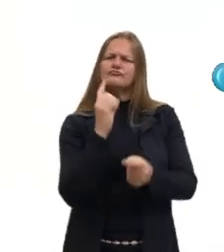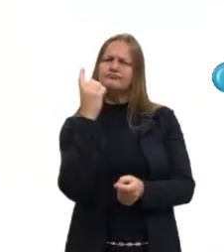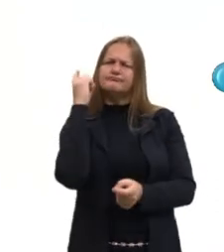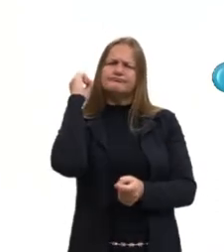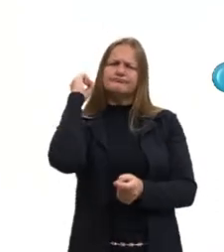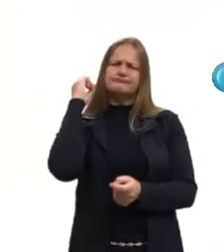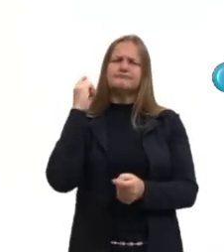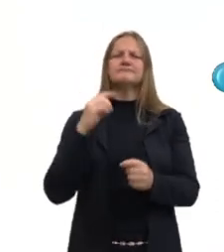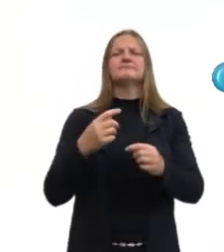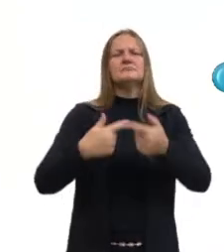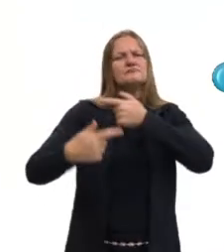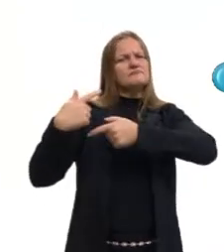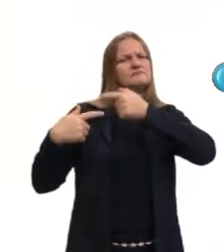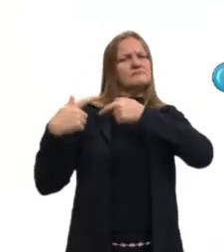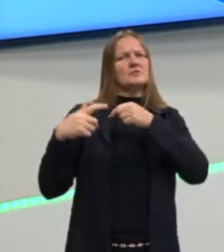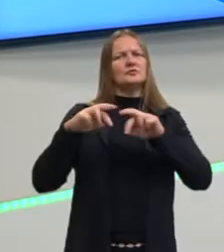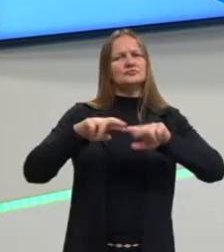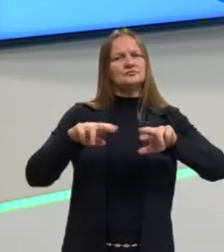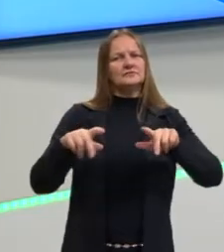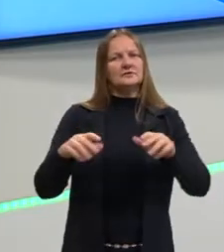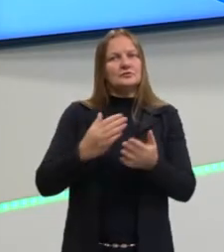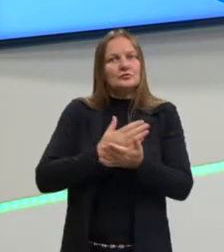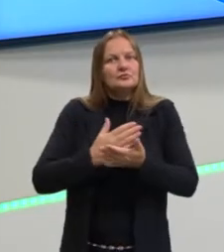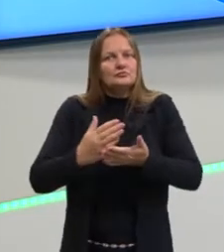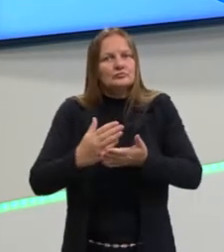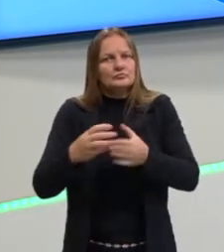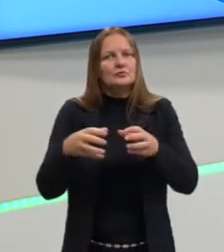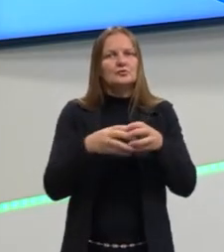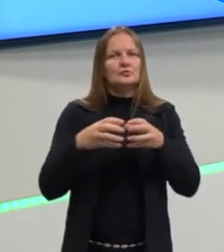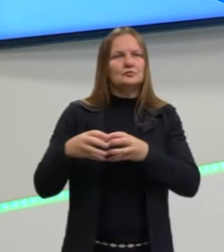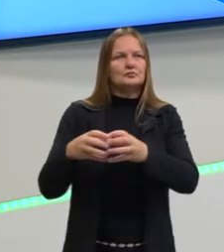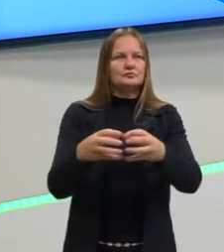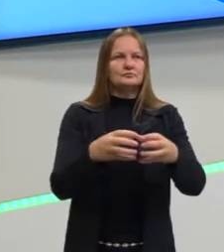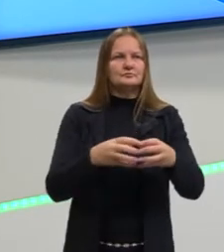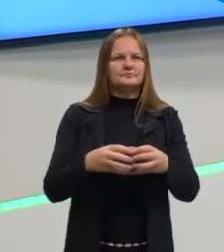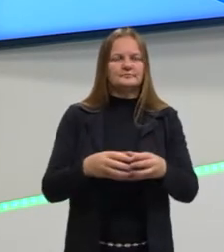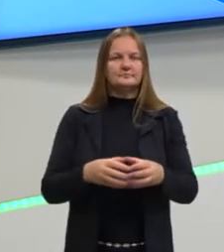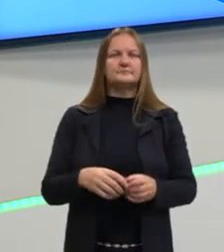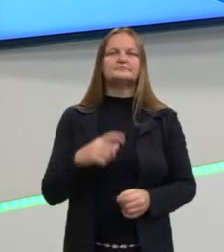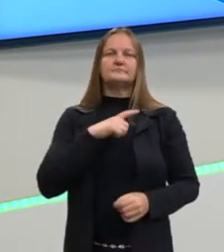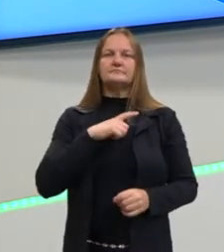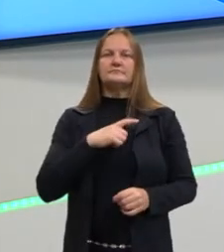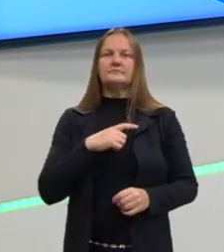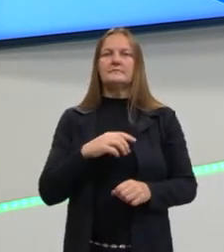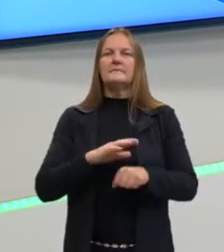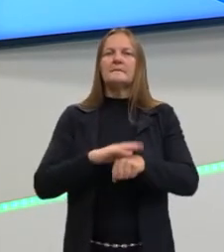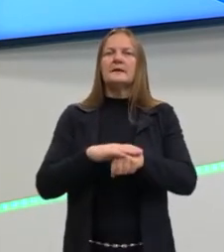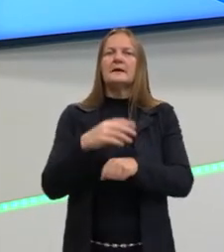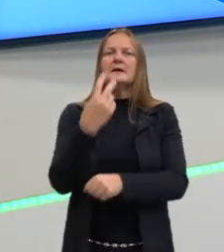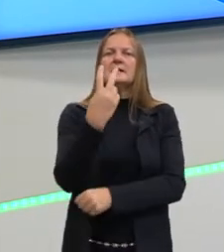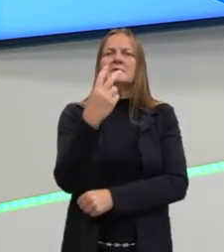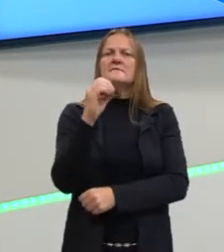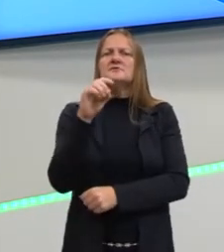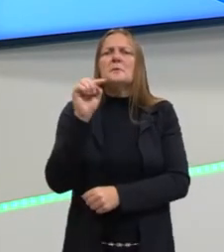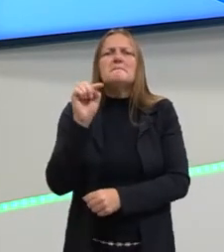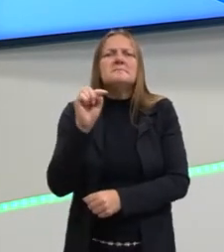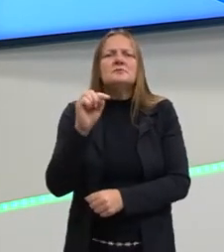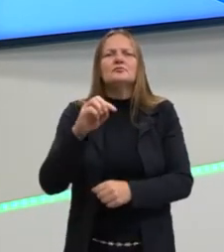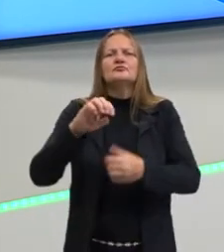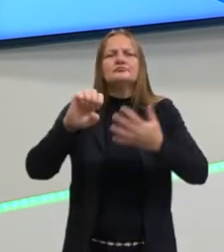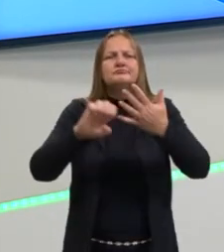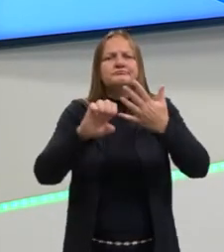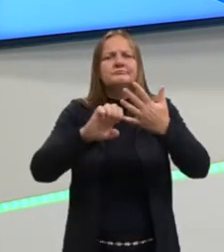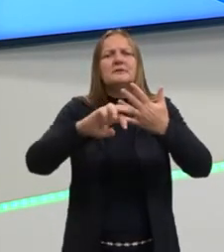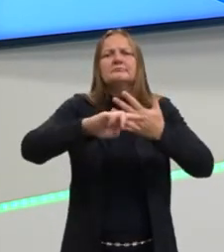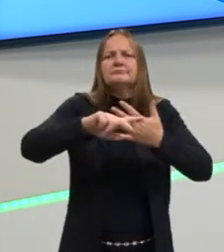diferentes, né? Cada grupo. Eles compõem mais de 20 mil espécies. É ser